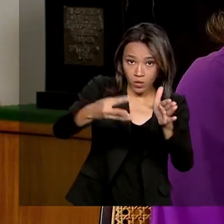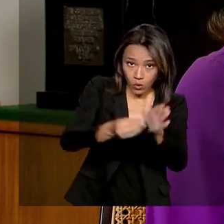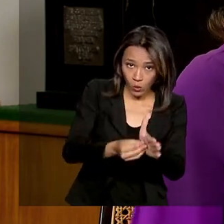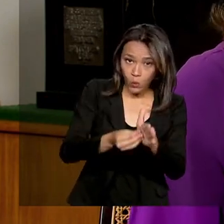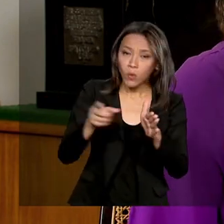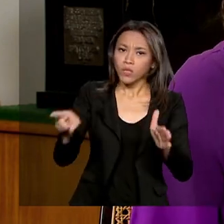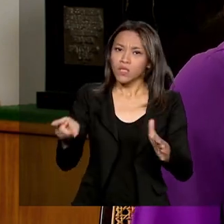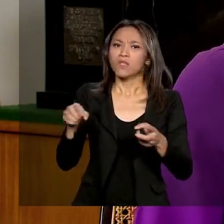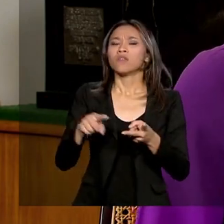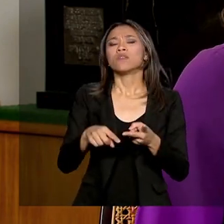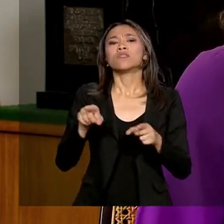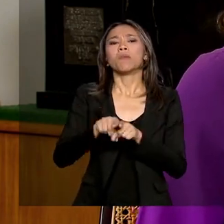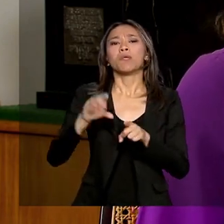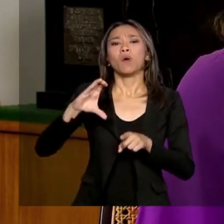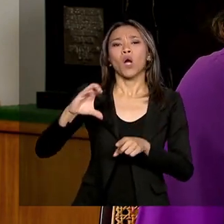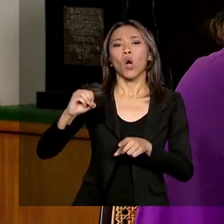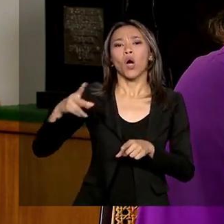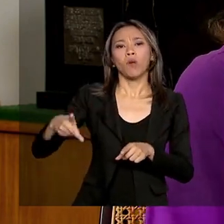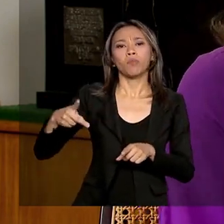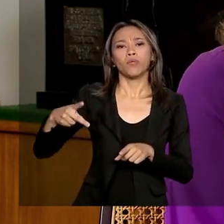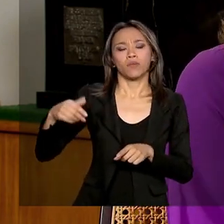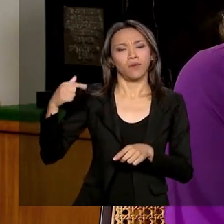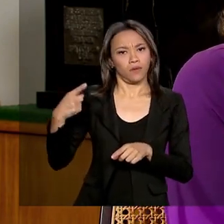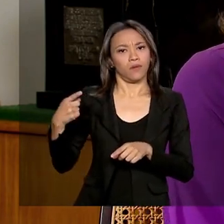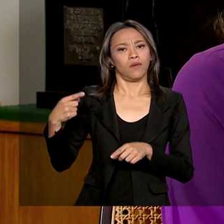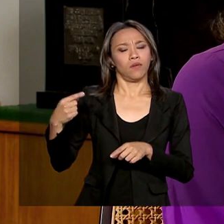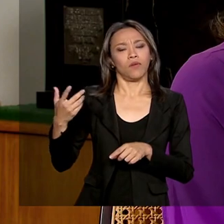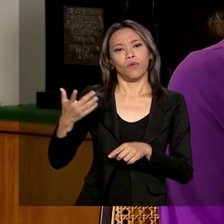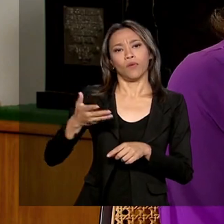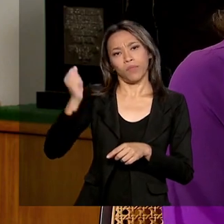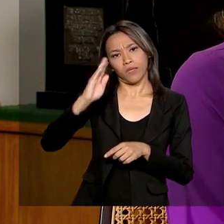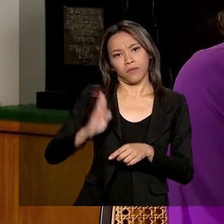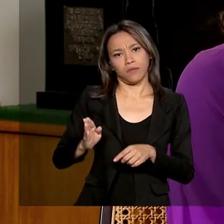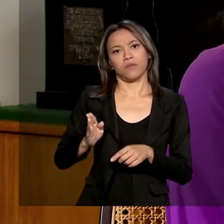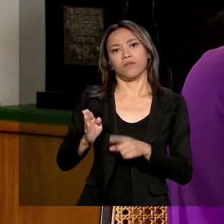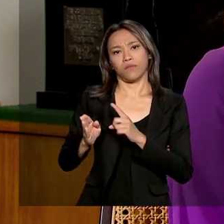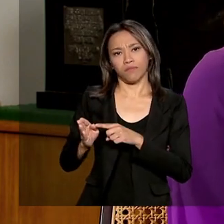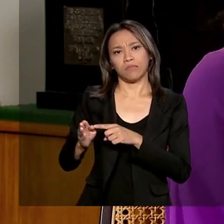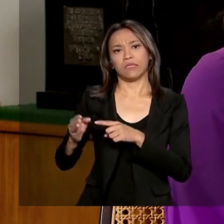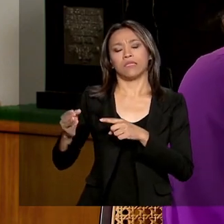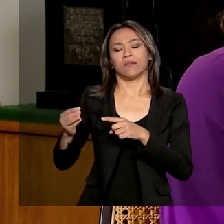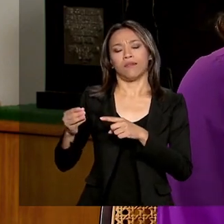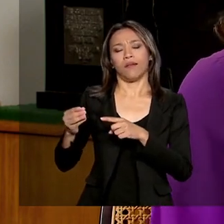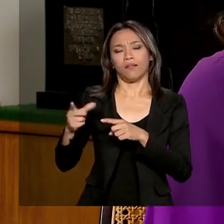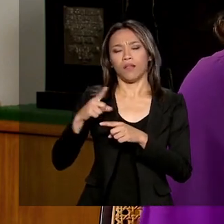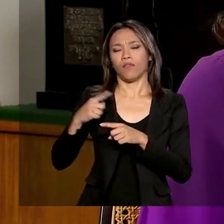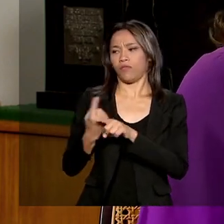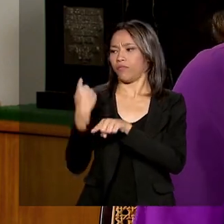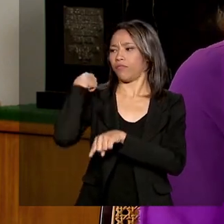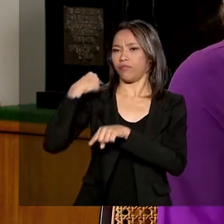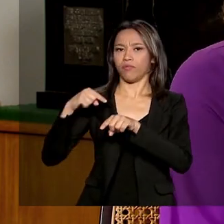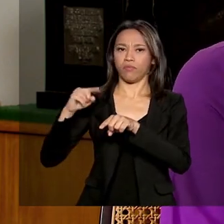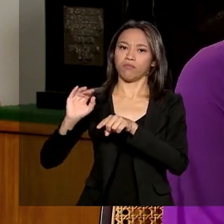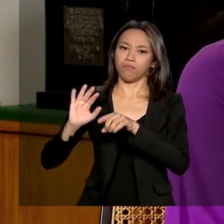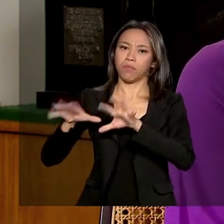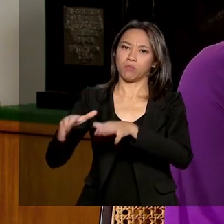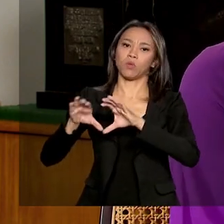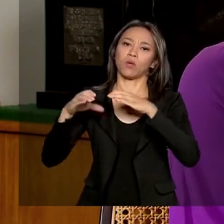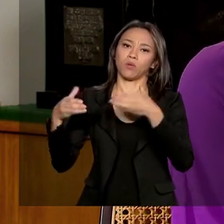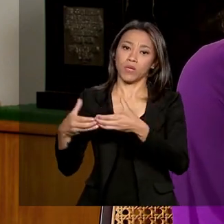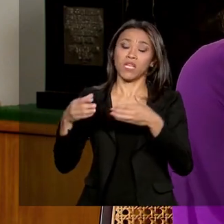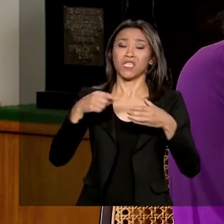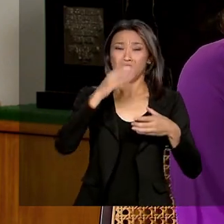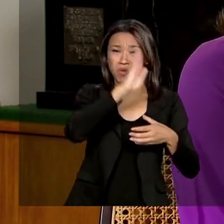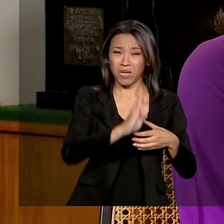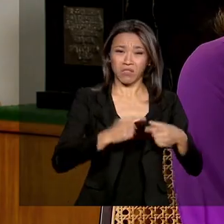sair de uma COP25, o ministro Ricardo Salles esteve lá. E o Brasil, esse ano, está sendo muito criticado nesse aspecto. O senhor